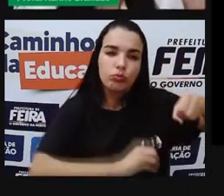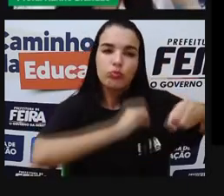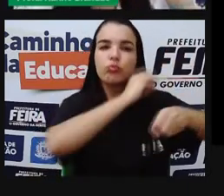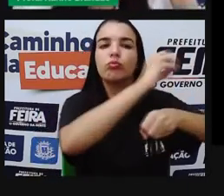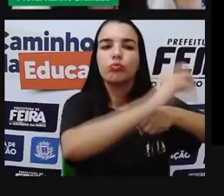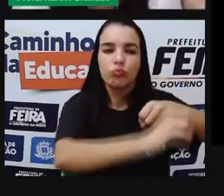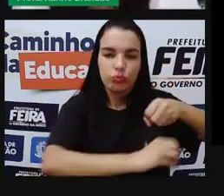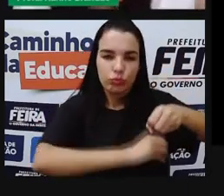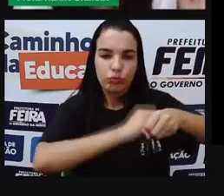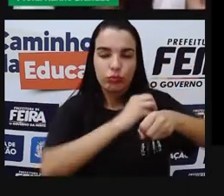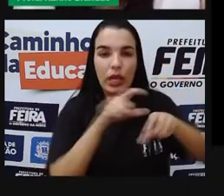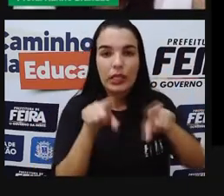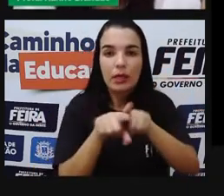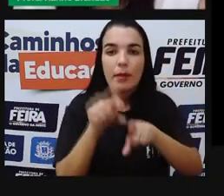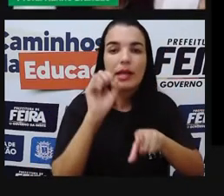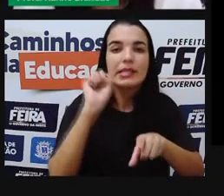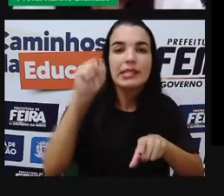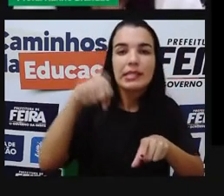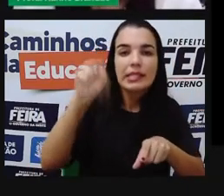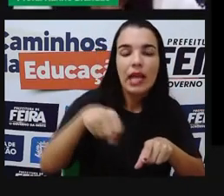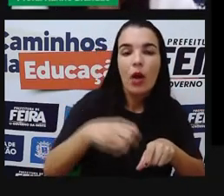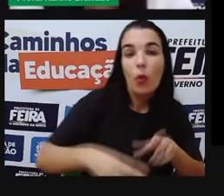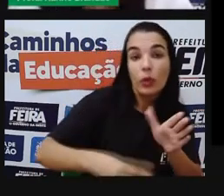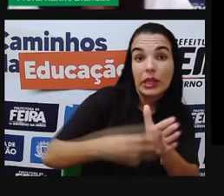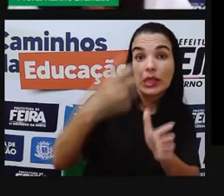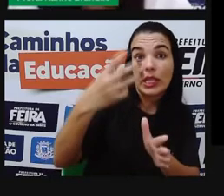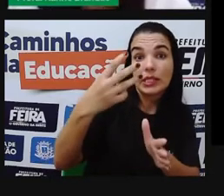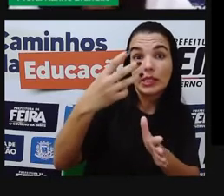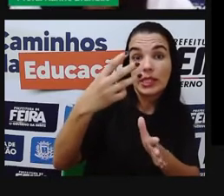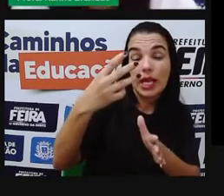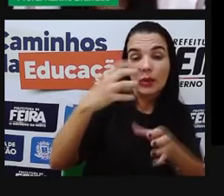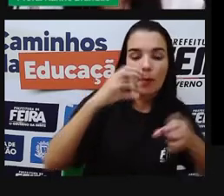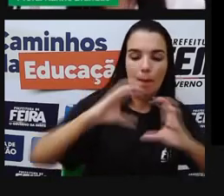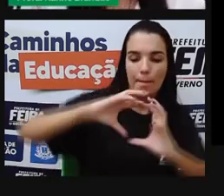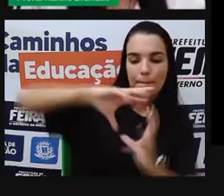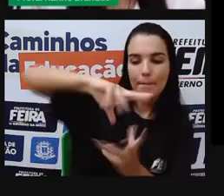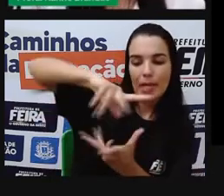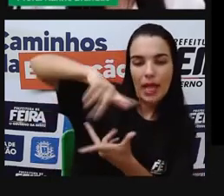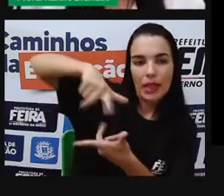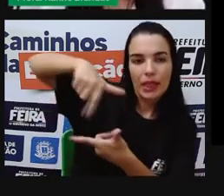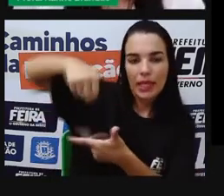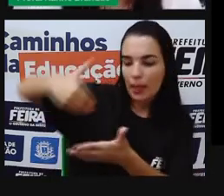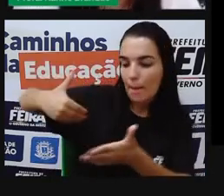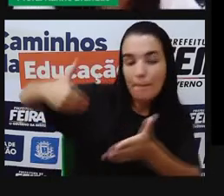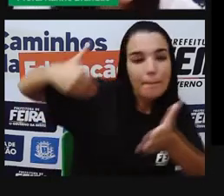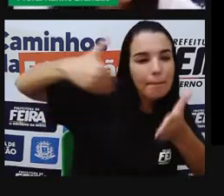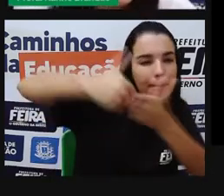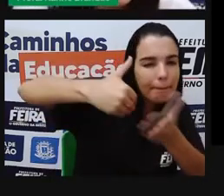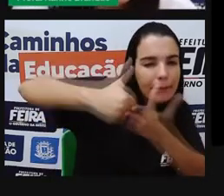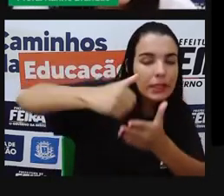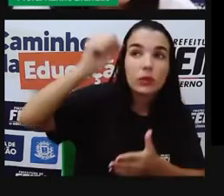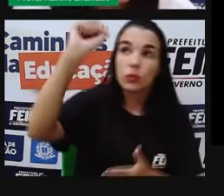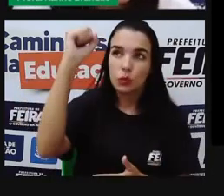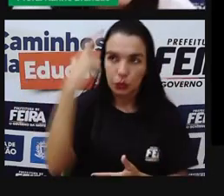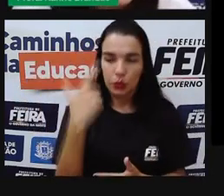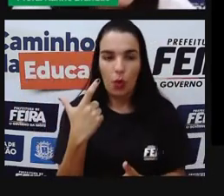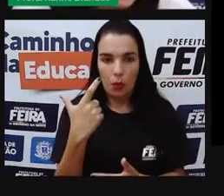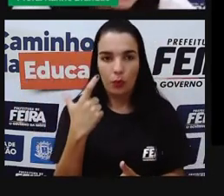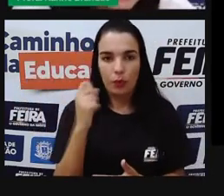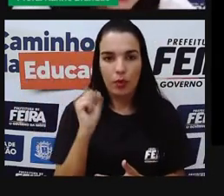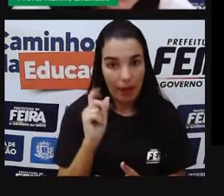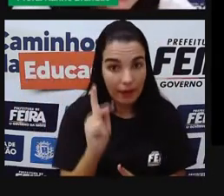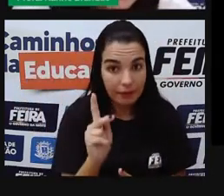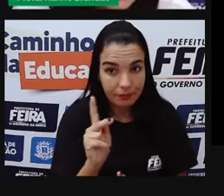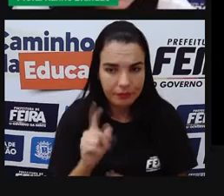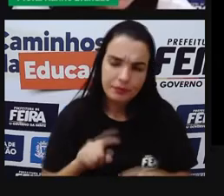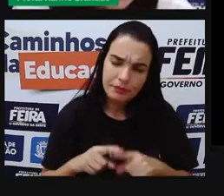nós somos o terceiro planeta mais próximo do Sol. Tranquilo até aqui? E aí, a